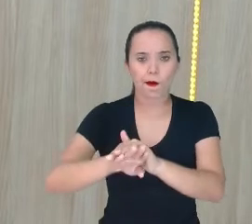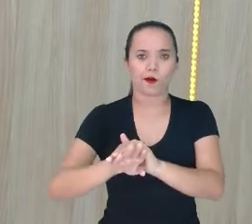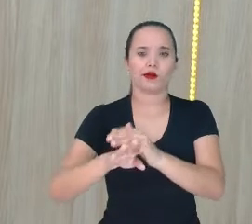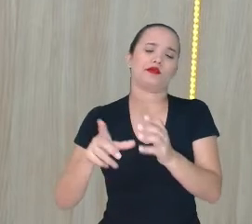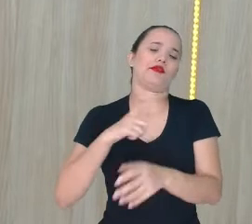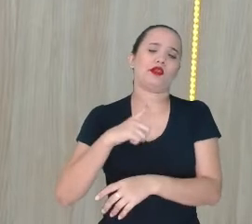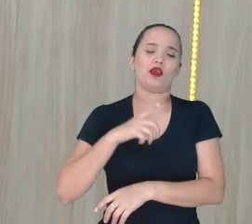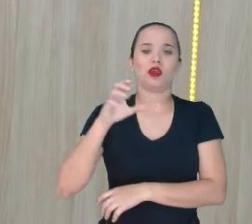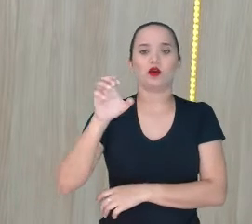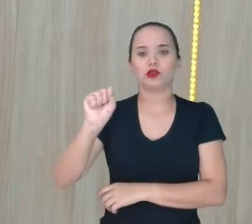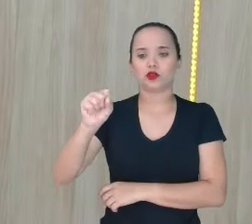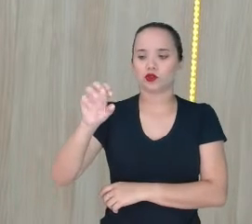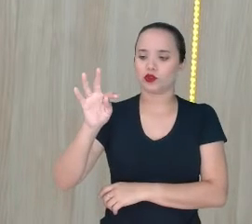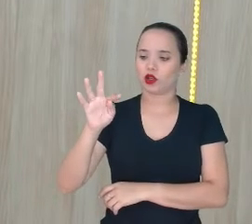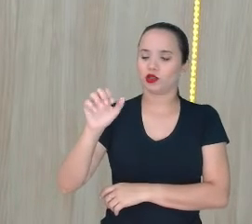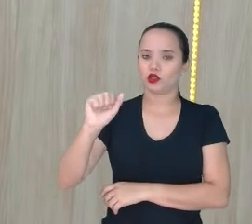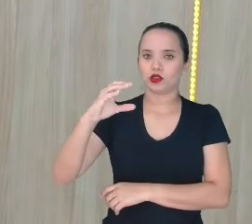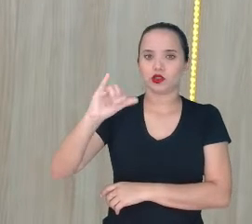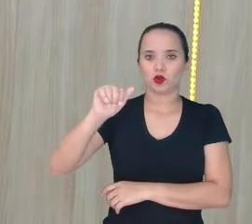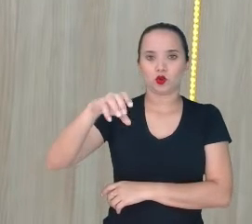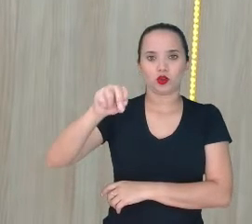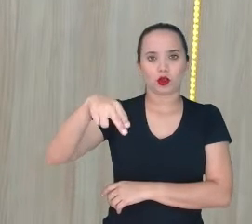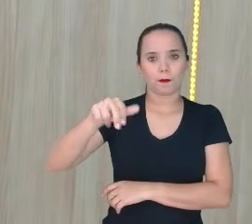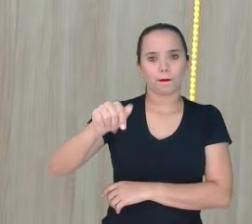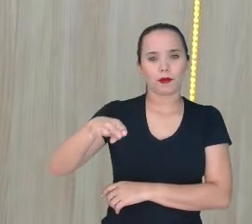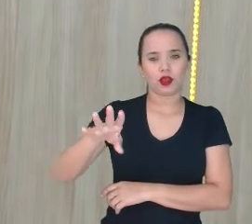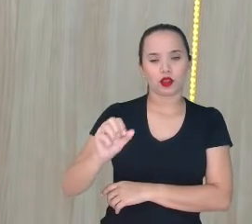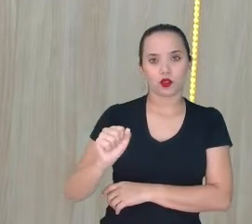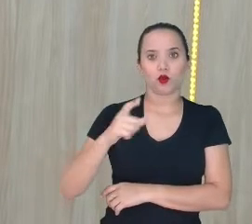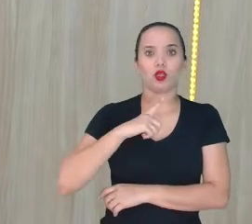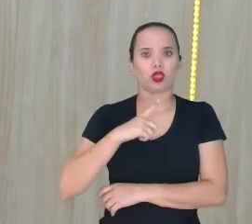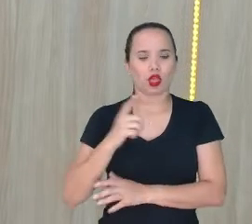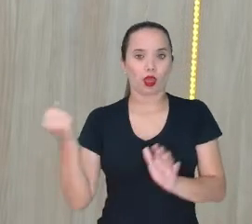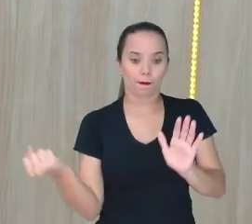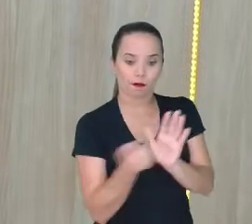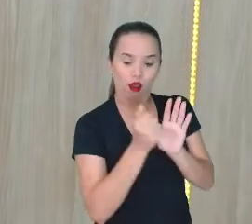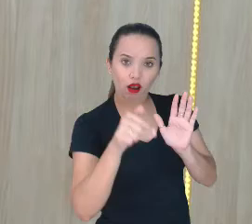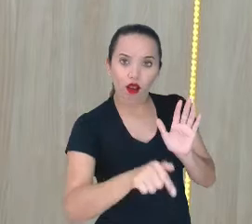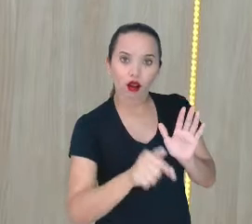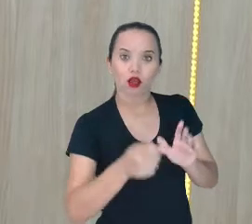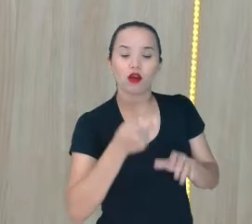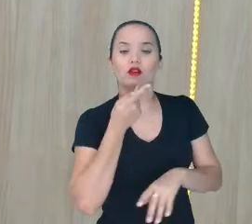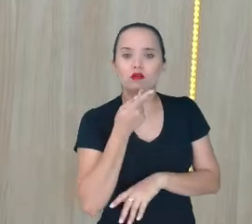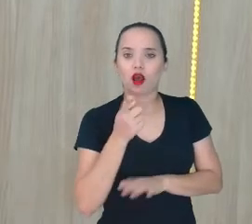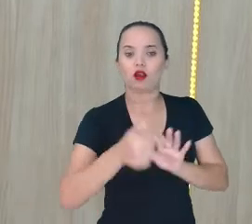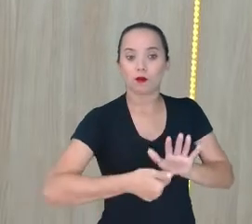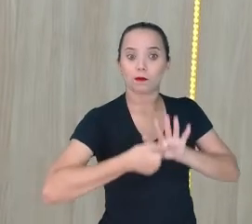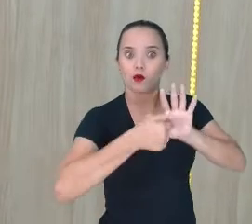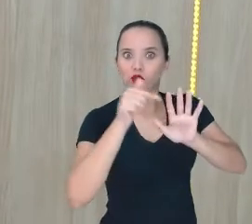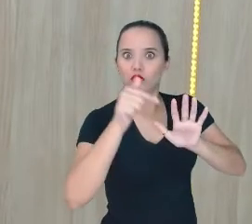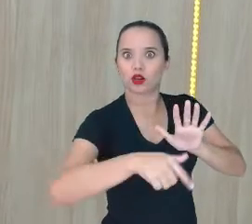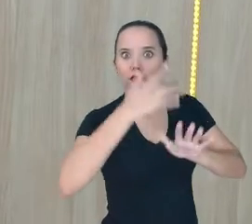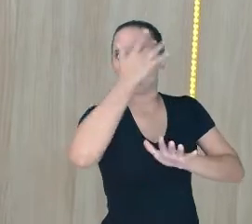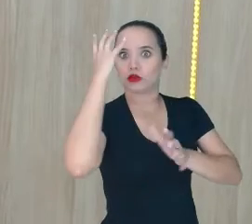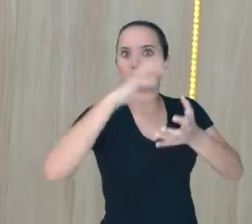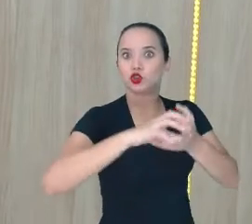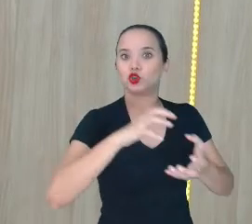pessoa deficiente E chega lá Um rapaz E coloca o lugar Com o carro dele Naquele local